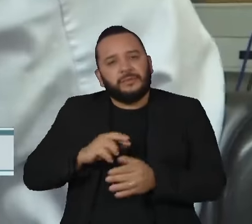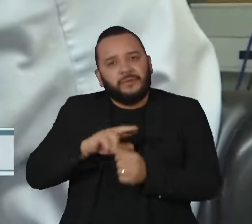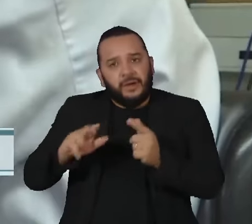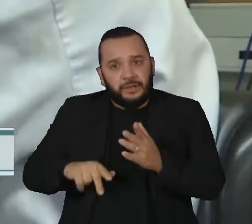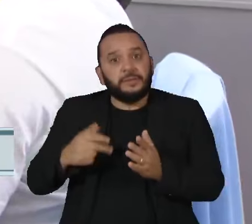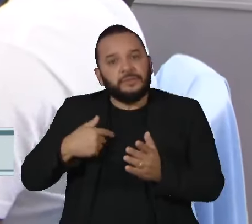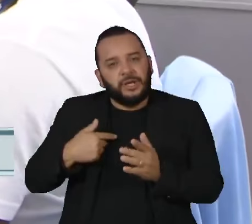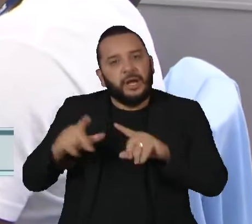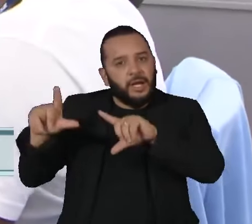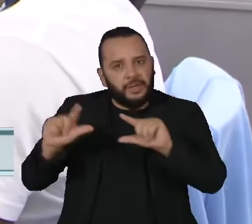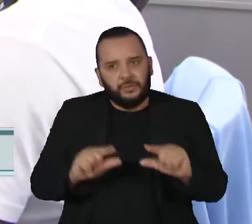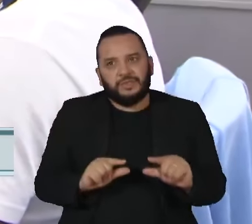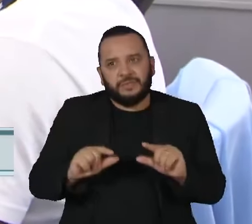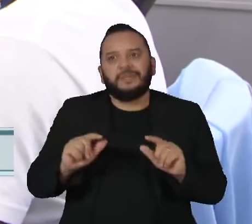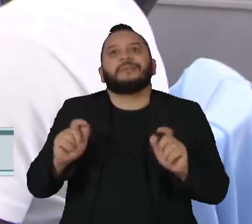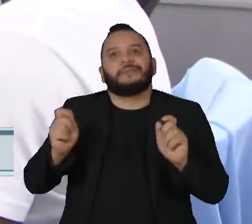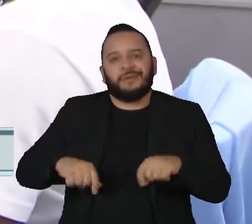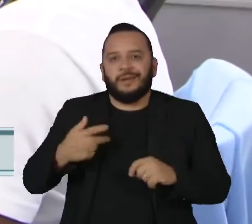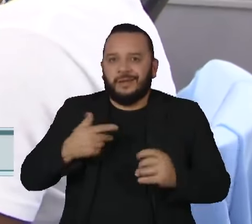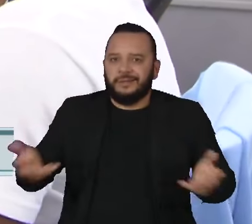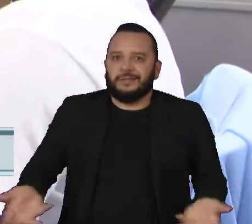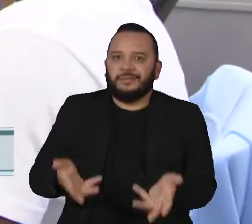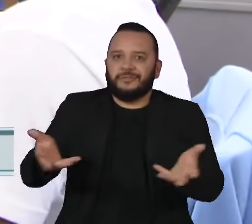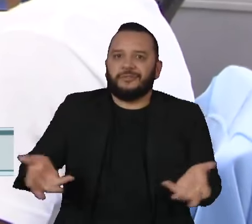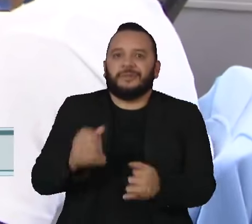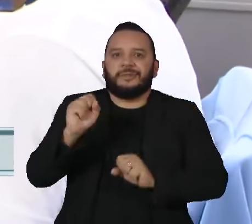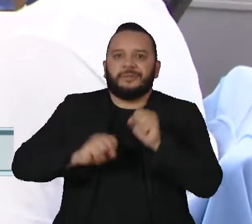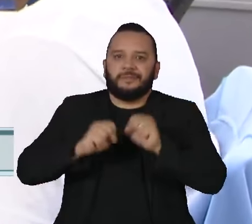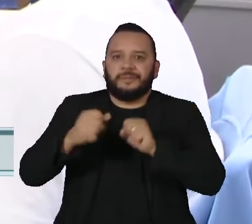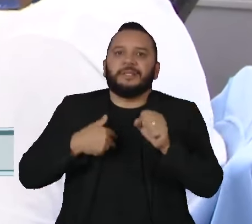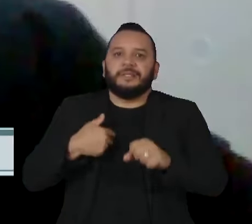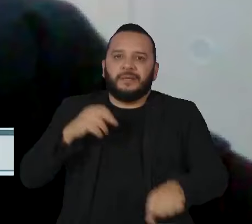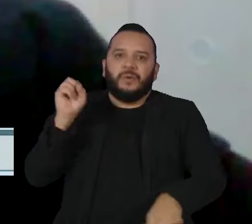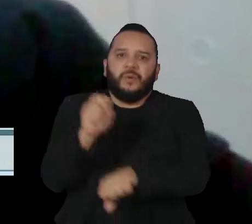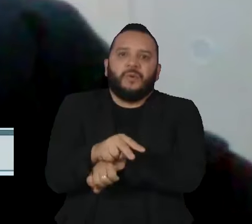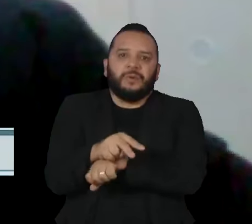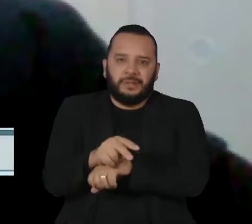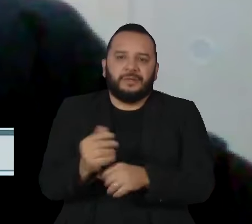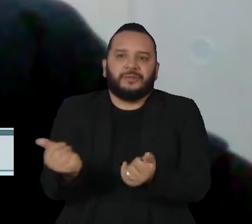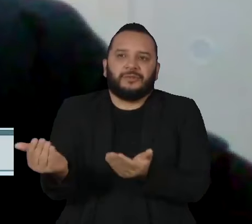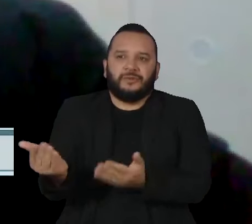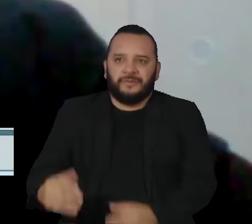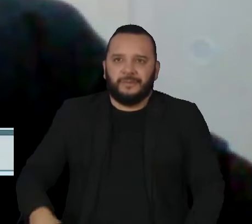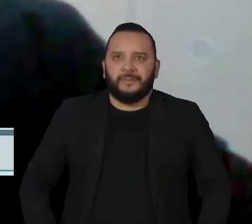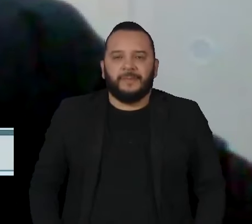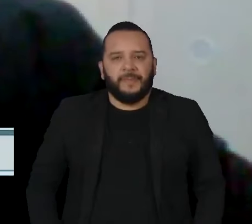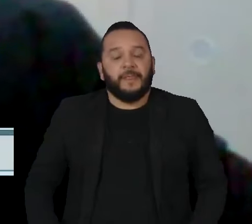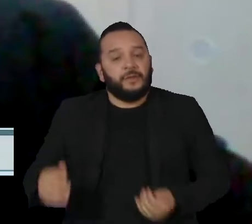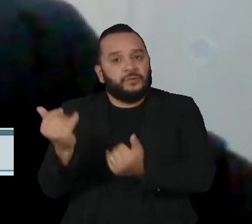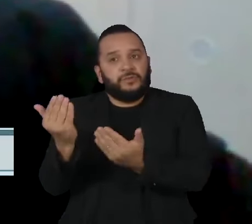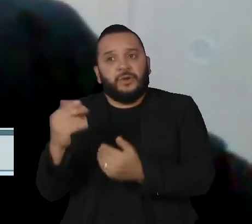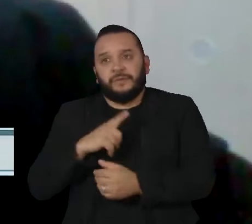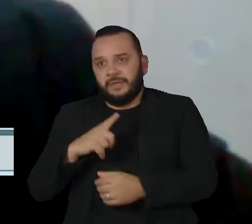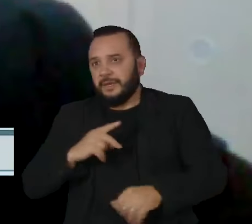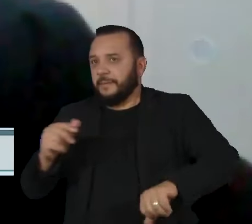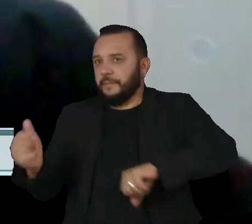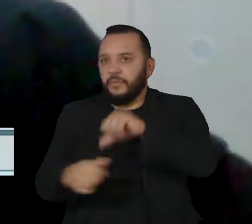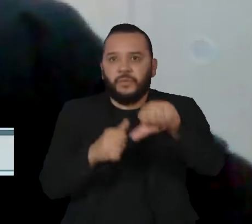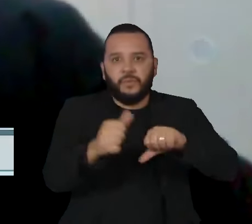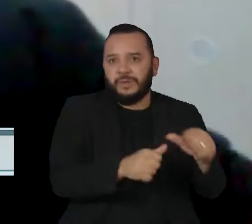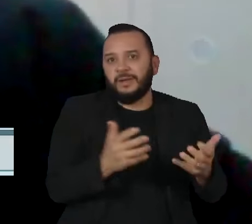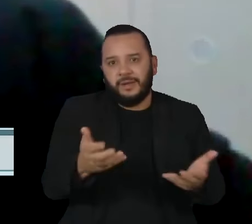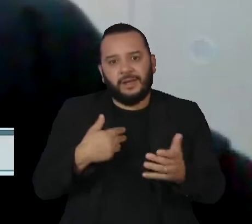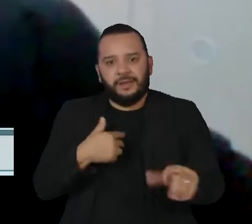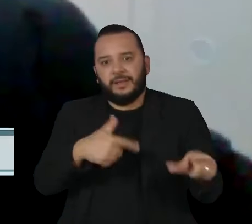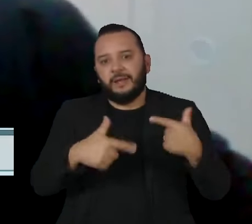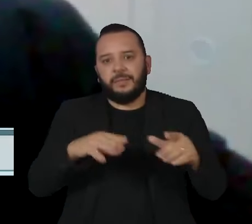anos para incentivar a contratação de jovens. O jovem é volátil. Ele mesmo quer mudar de emprego toda